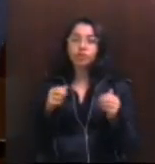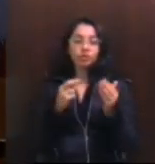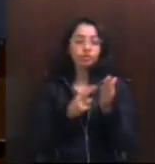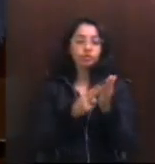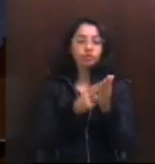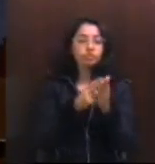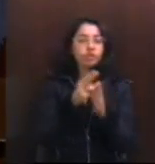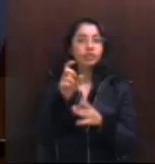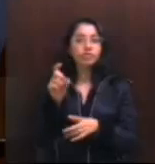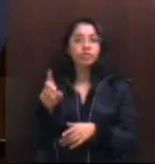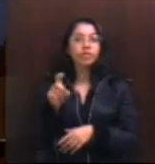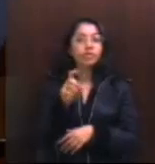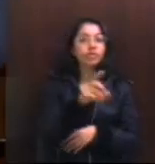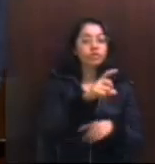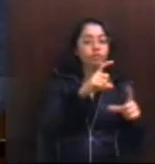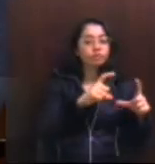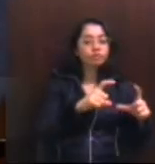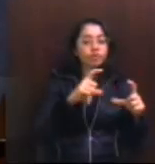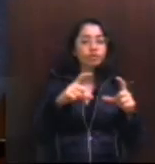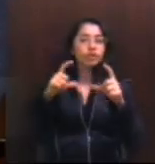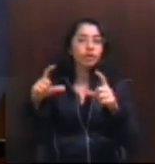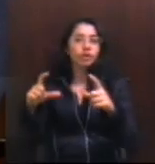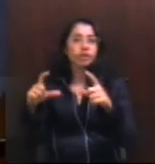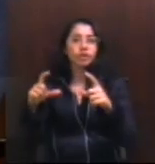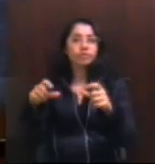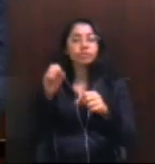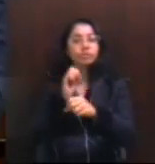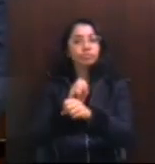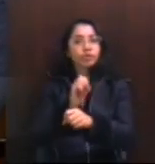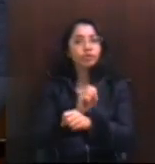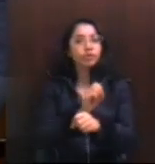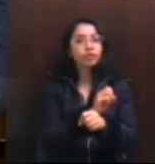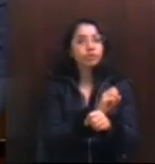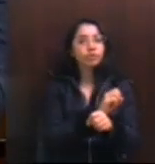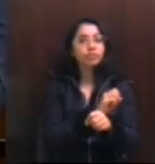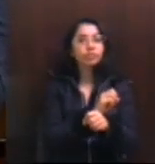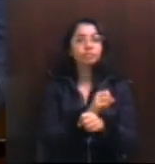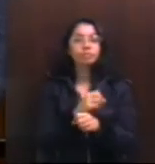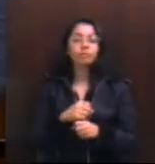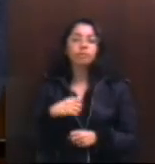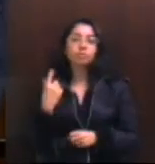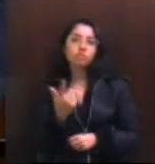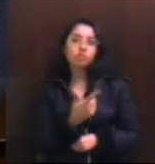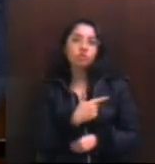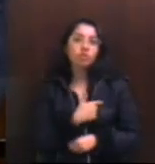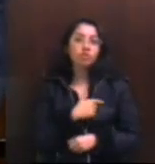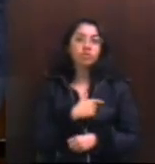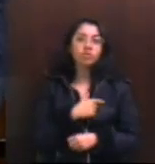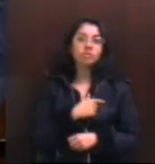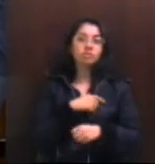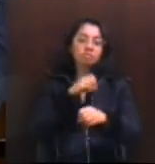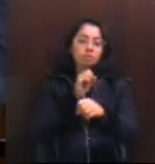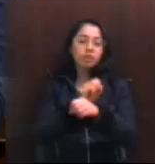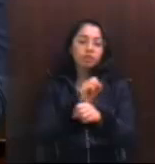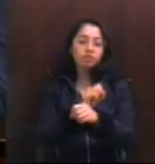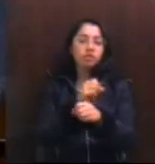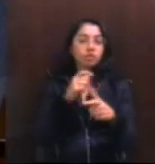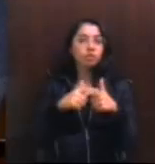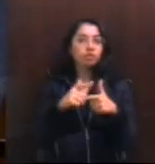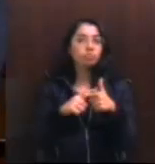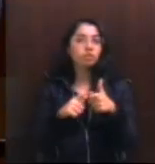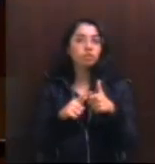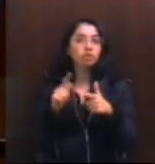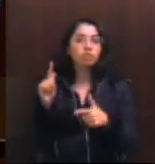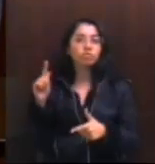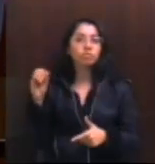cada um no seu quadrado, um pouquinho acomodados com a situação, como se nós estivéssemos paralisados pela situação. E o